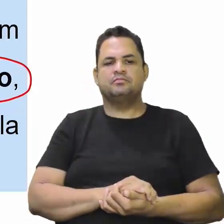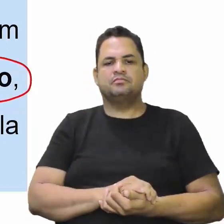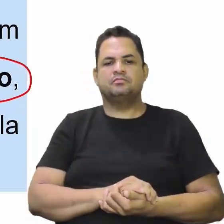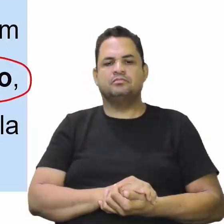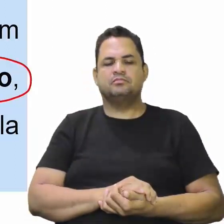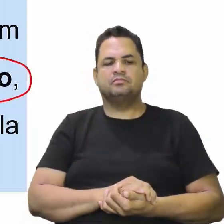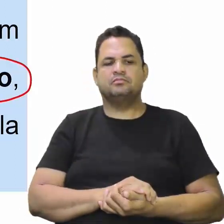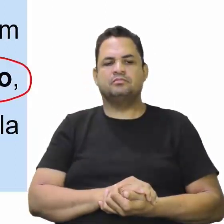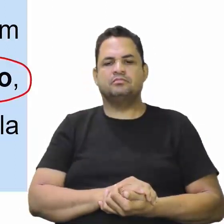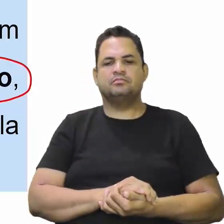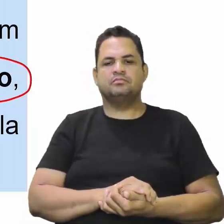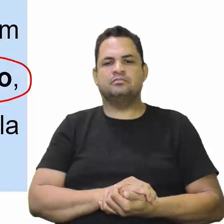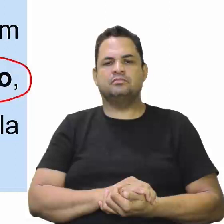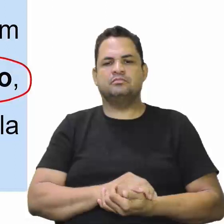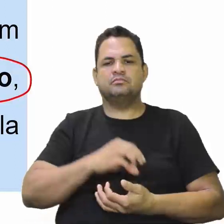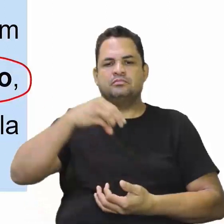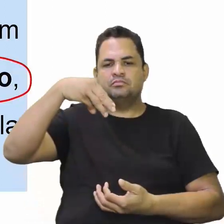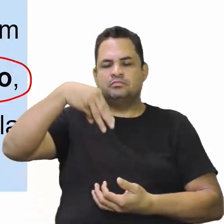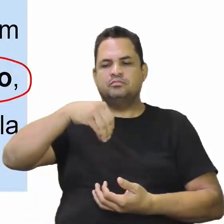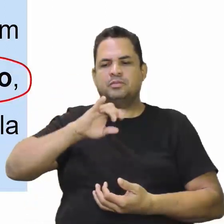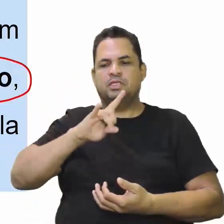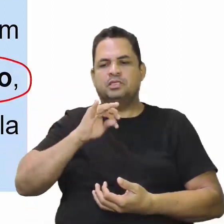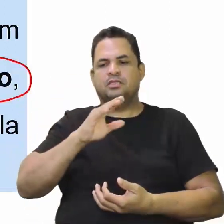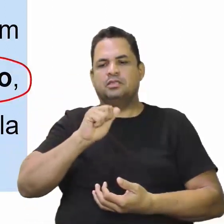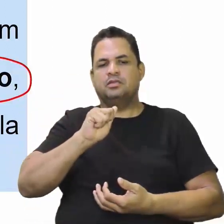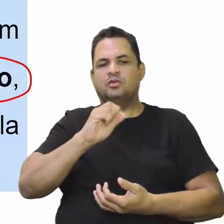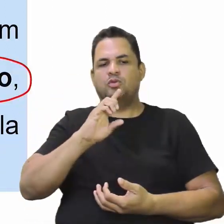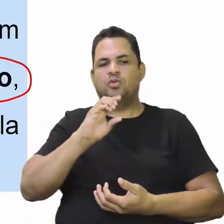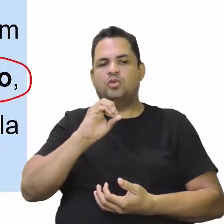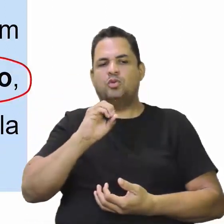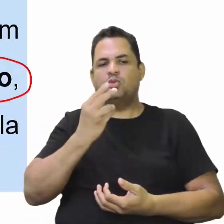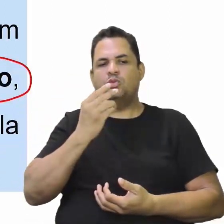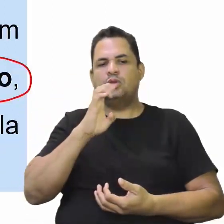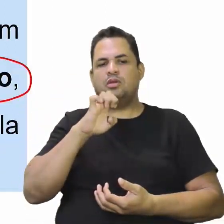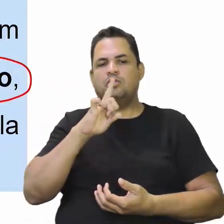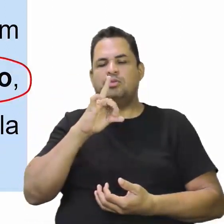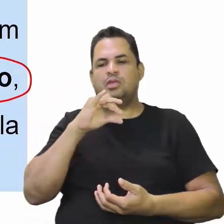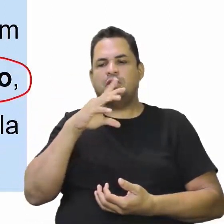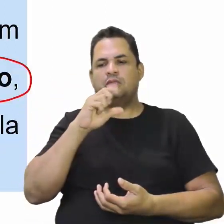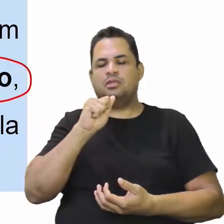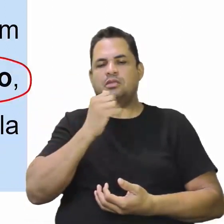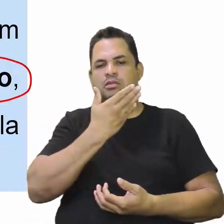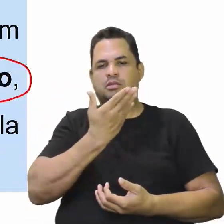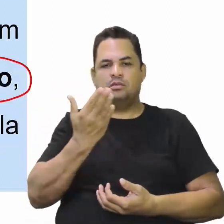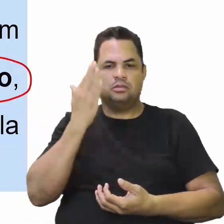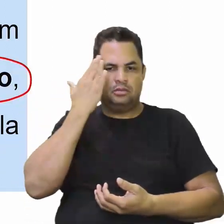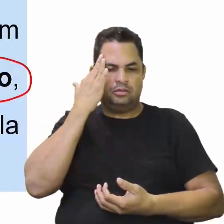Mita ou encomenda, gente. Quero que vocês entendam isso.